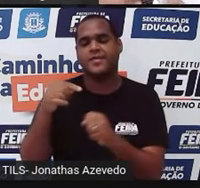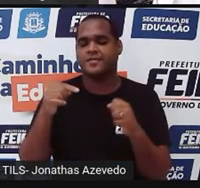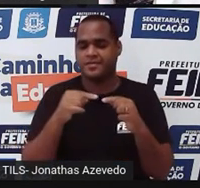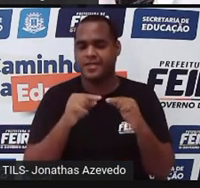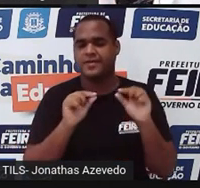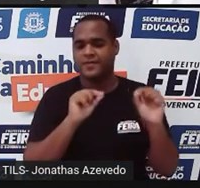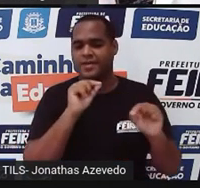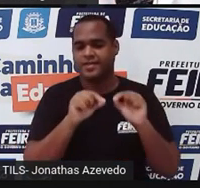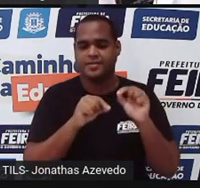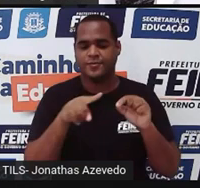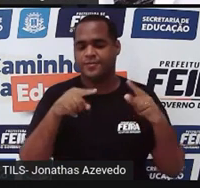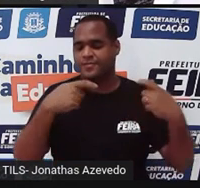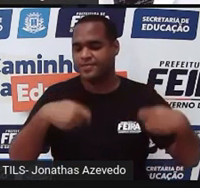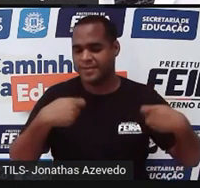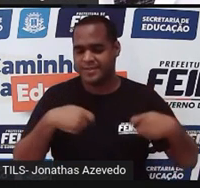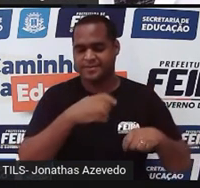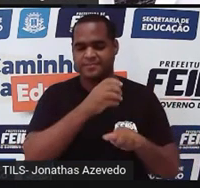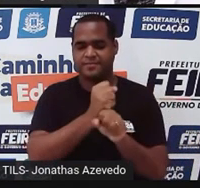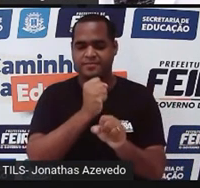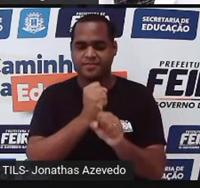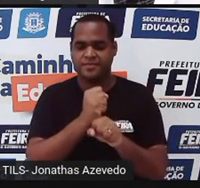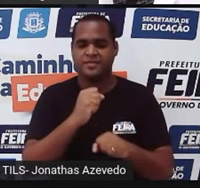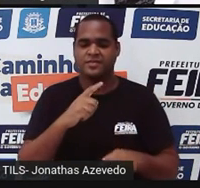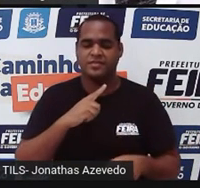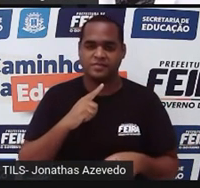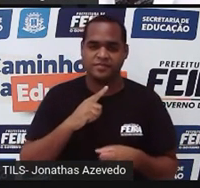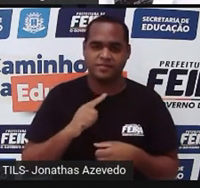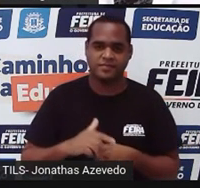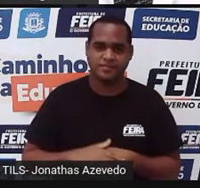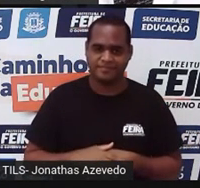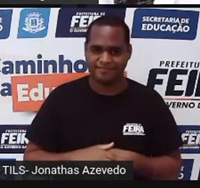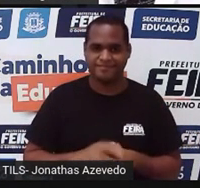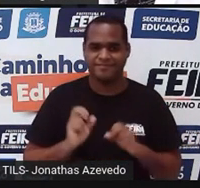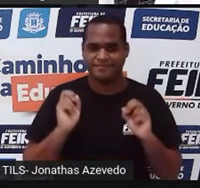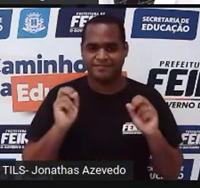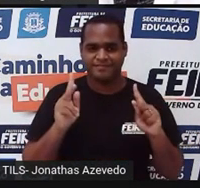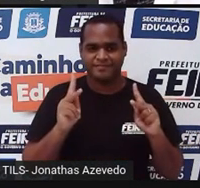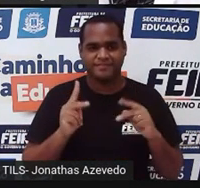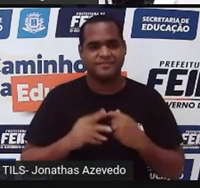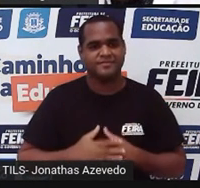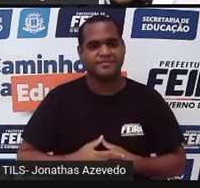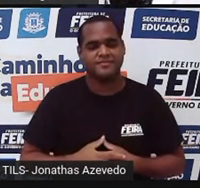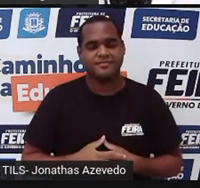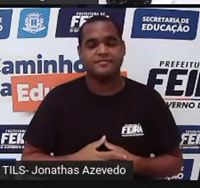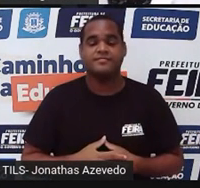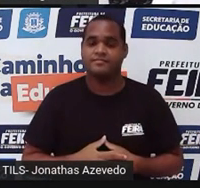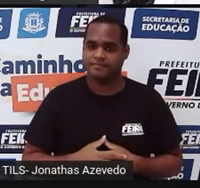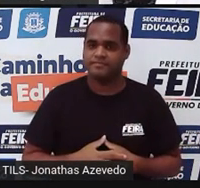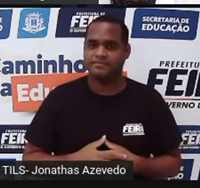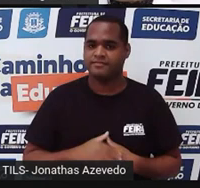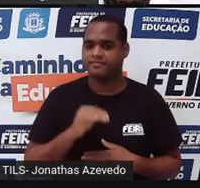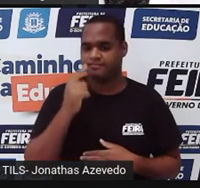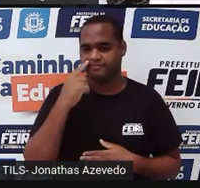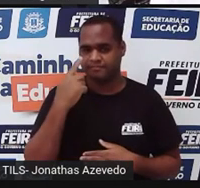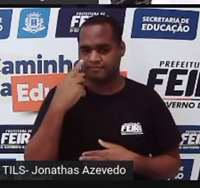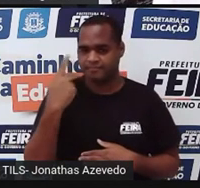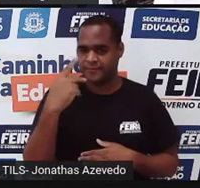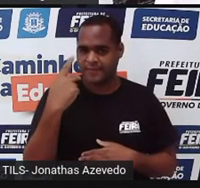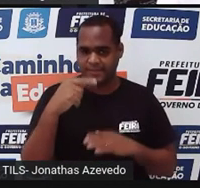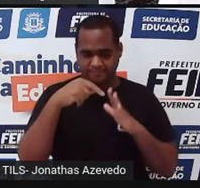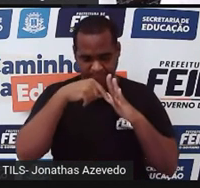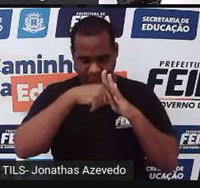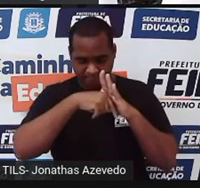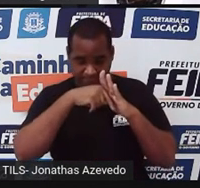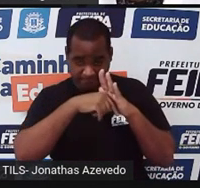figura que a gente precisava calcular essa medida tá bom? Bom momento da avaliação é você que vai